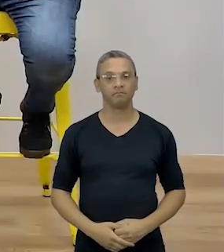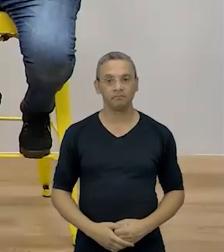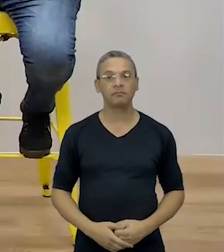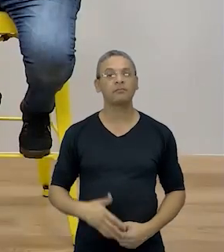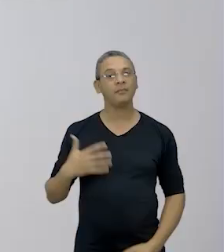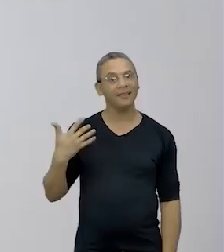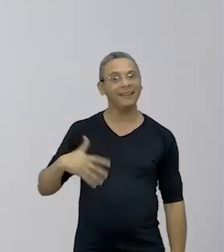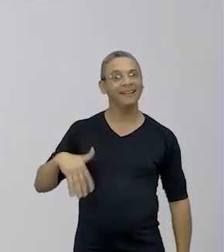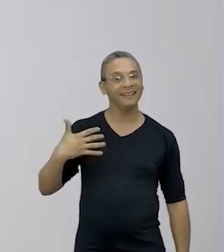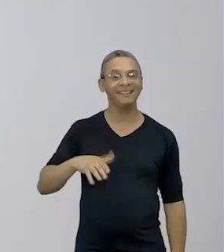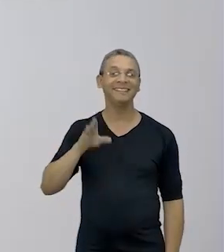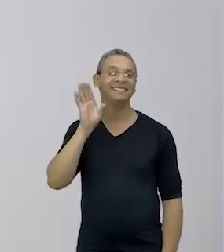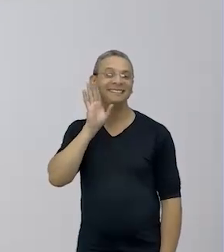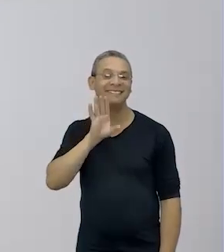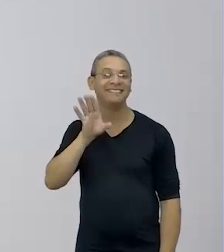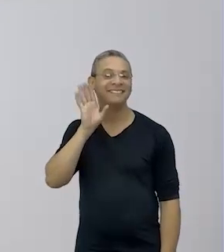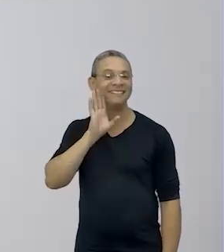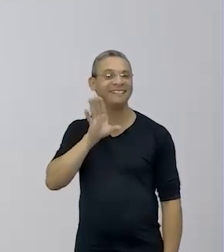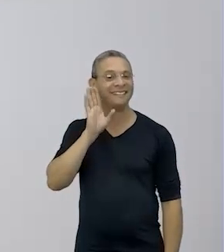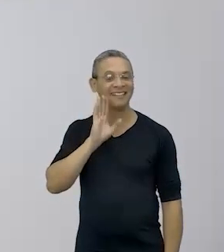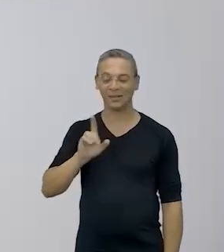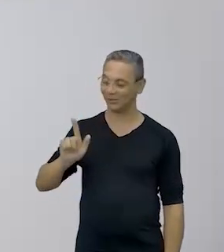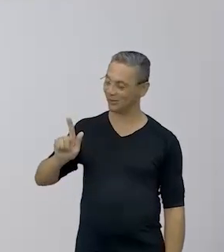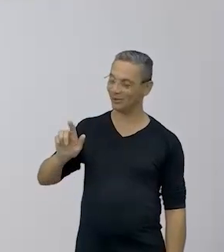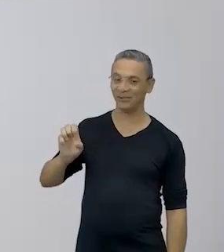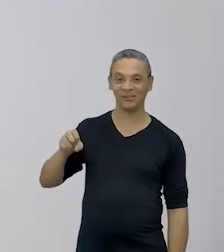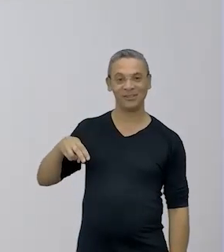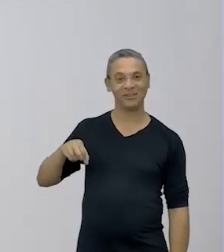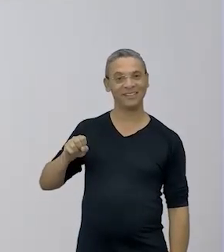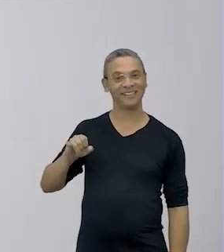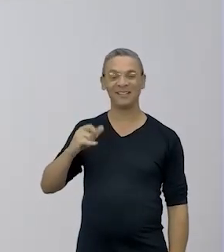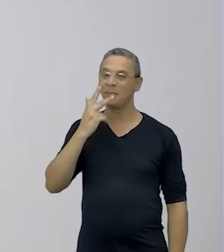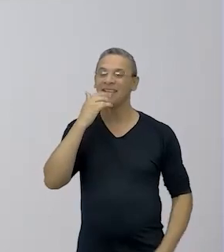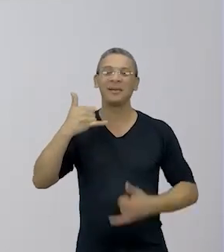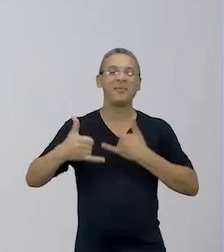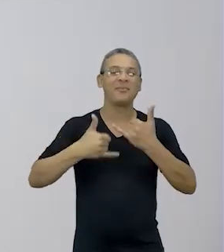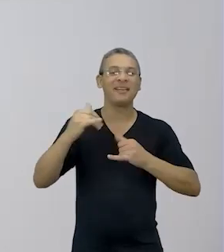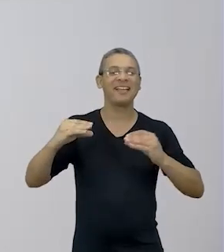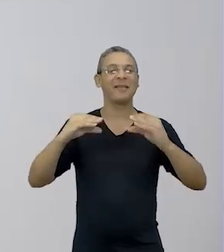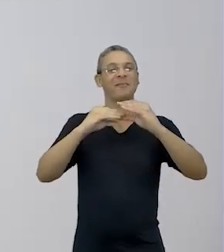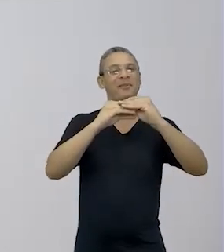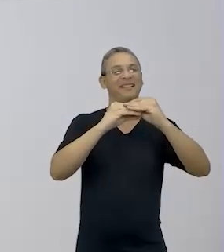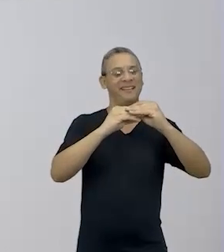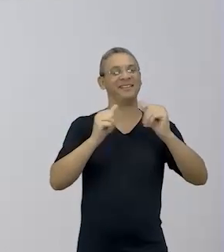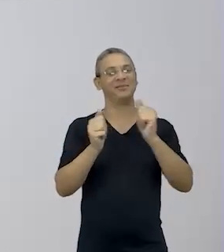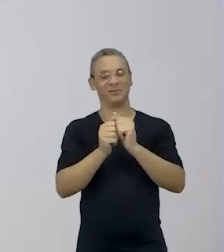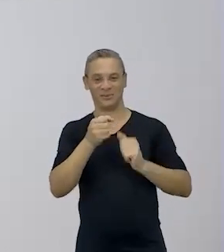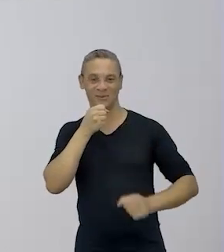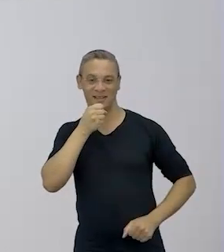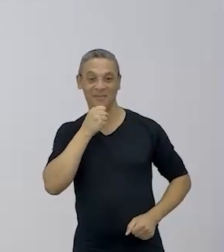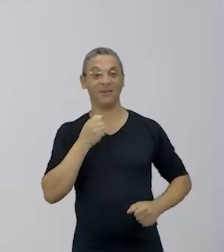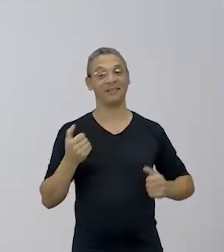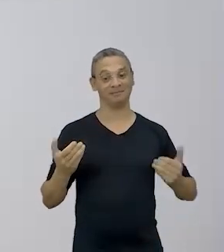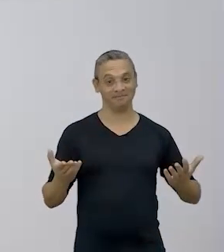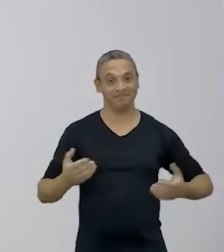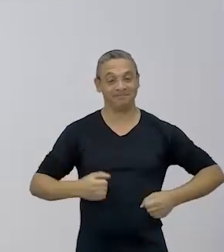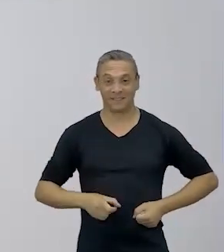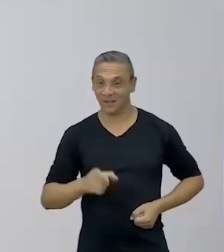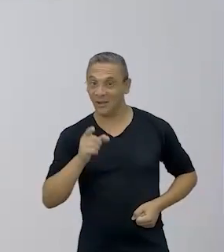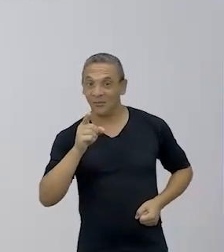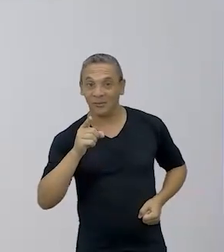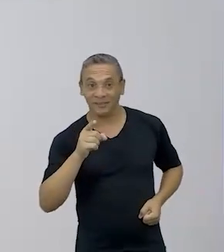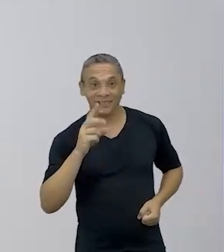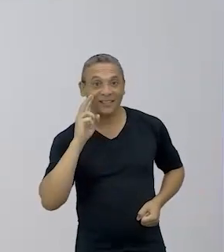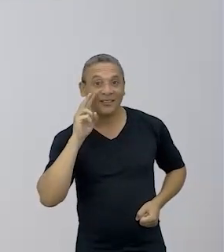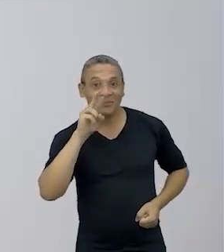Muito legal, você viu o seu Genésio aí brincando de lego com os tijolinhos, juntamente com o repórter aí. E assim, você que está